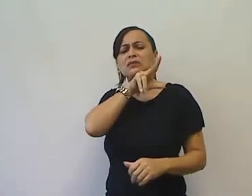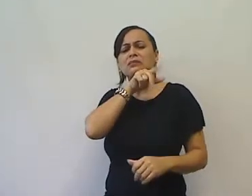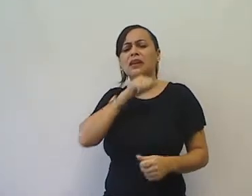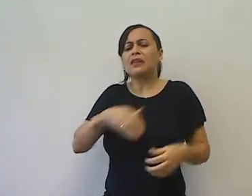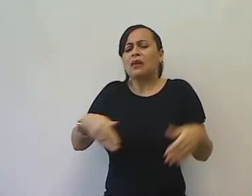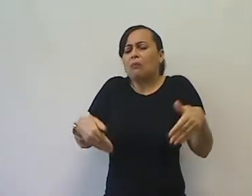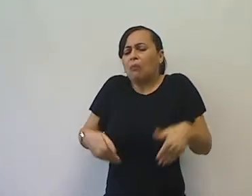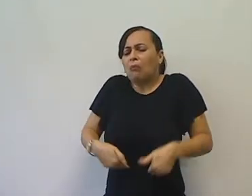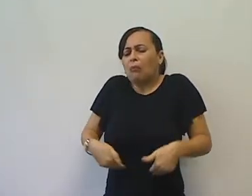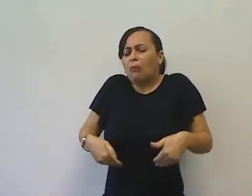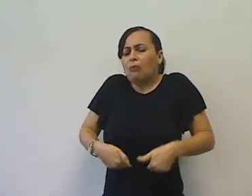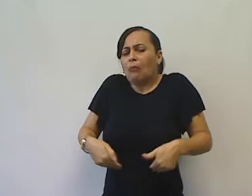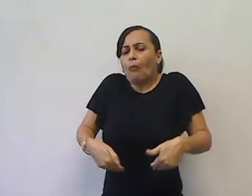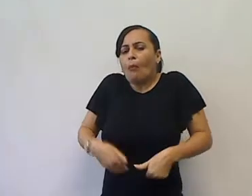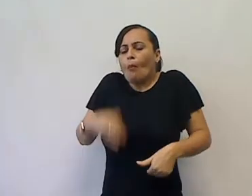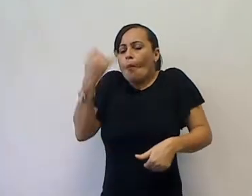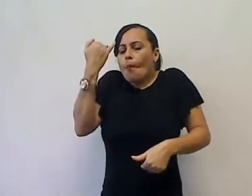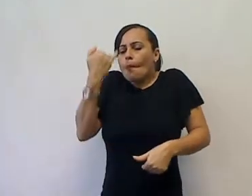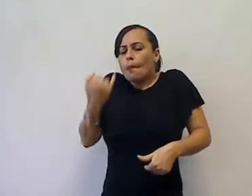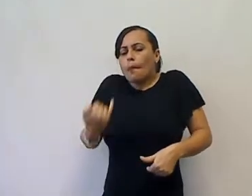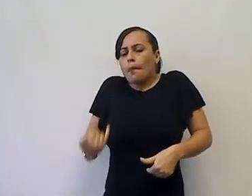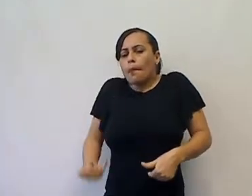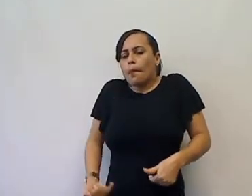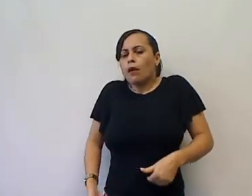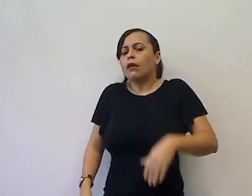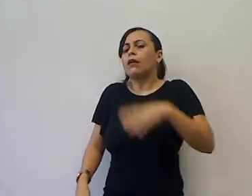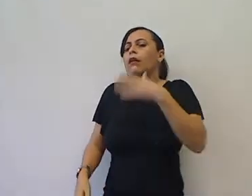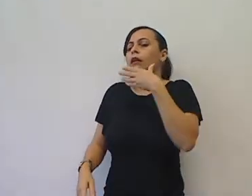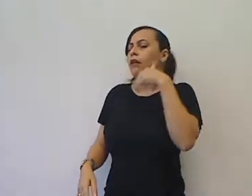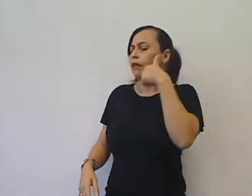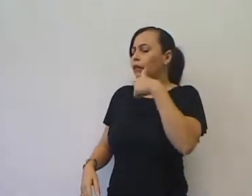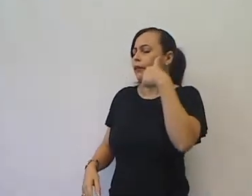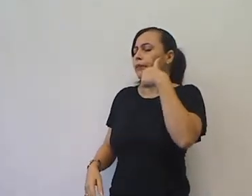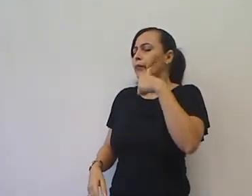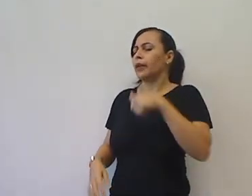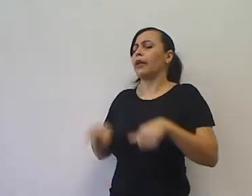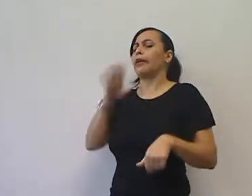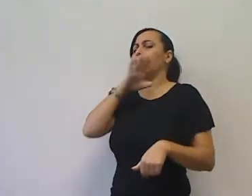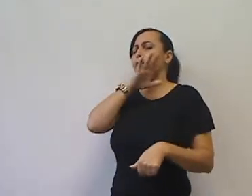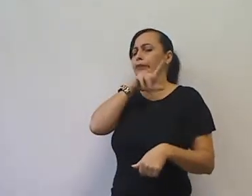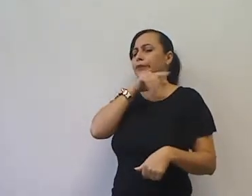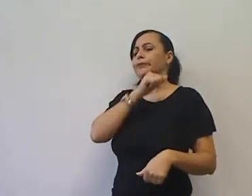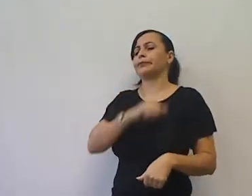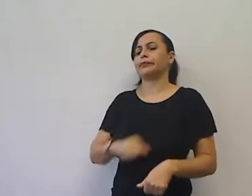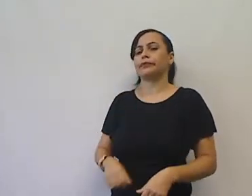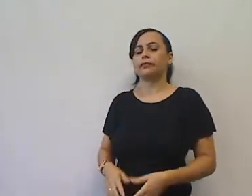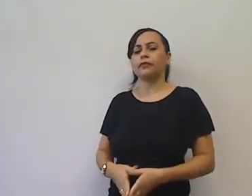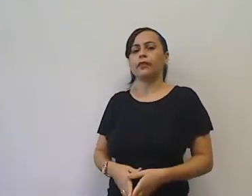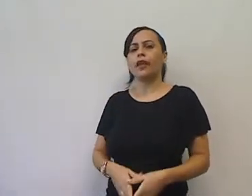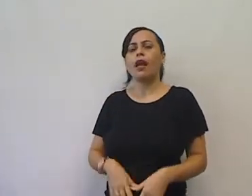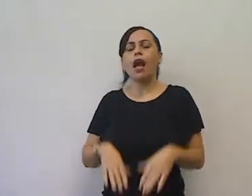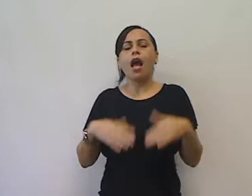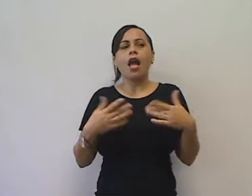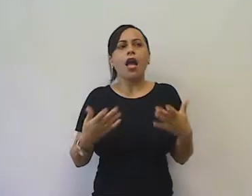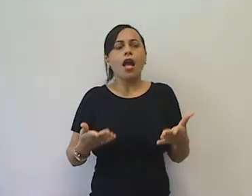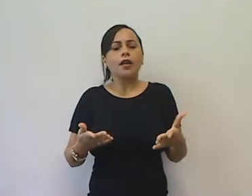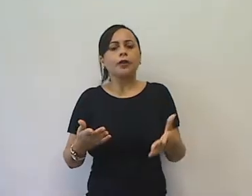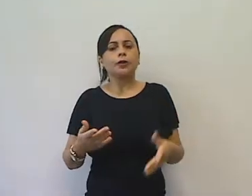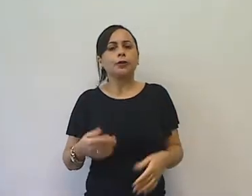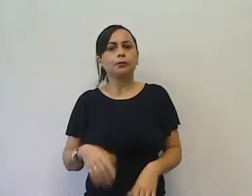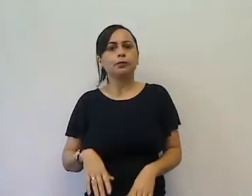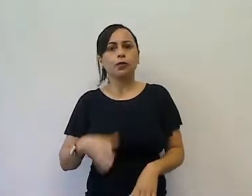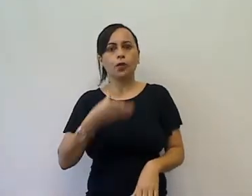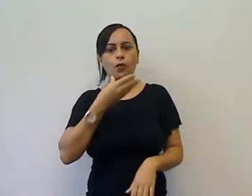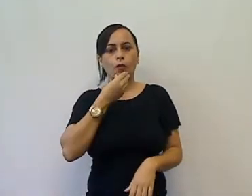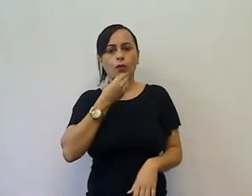encostando lá na costela. Ô mulherzinha, dá nada de ruim. Aí, o dono da almazém foi